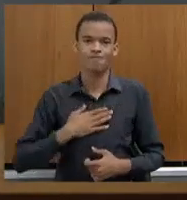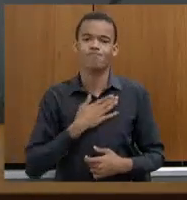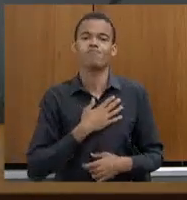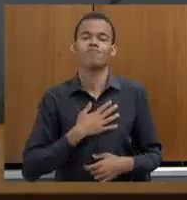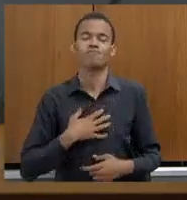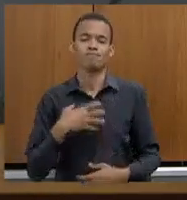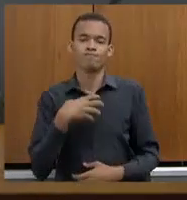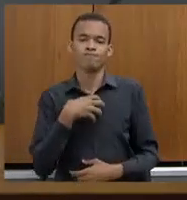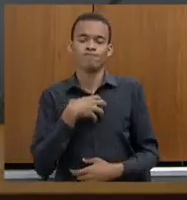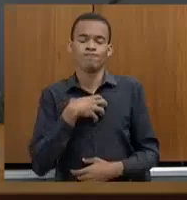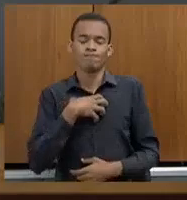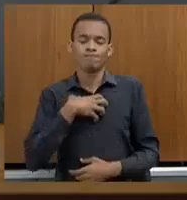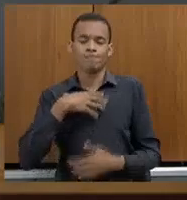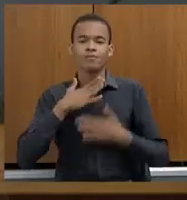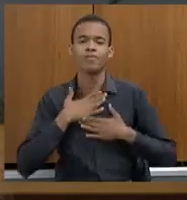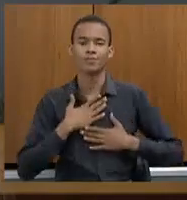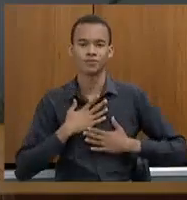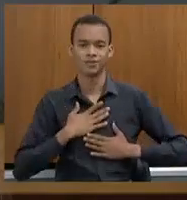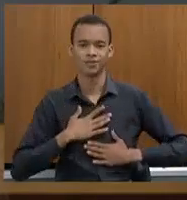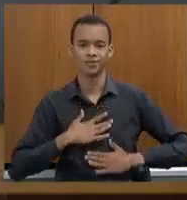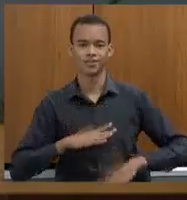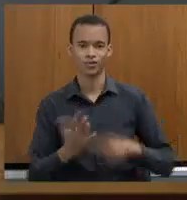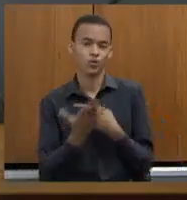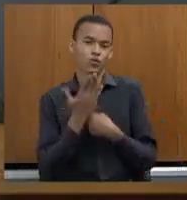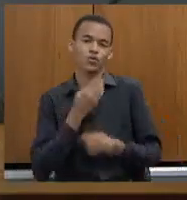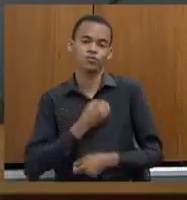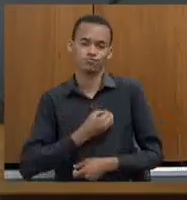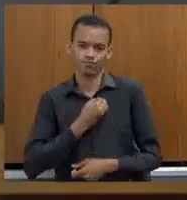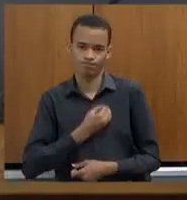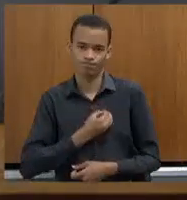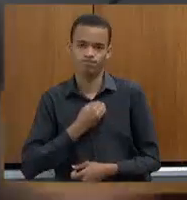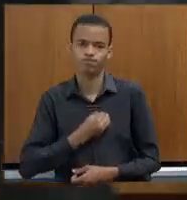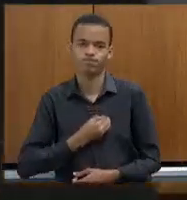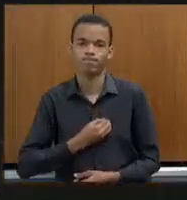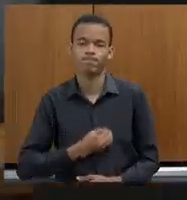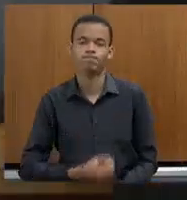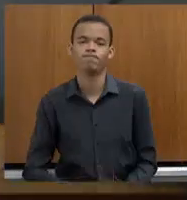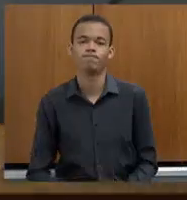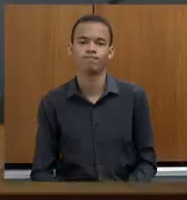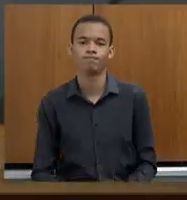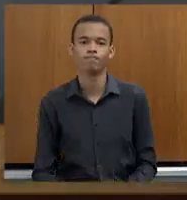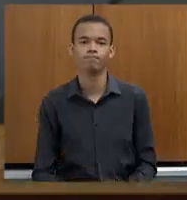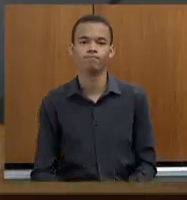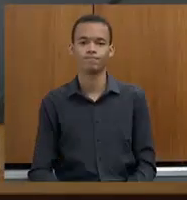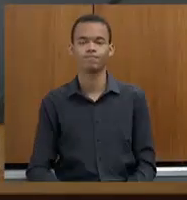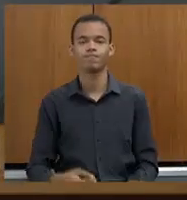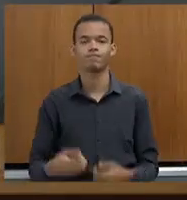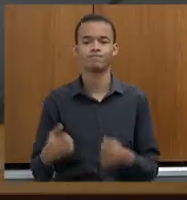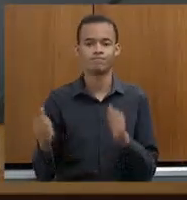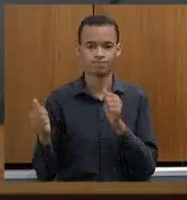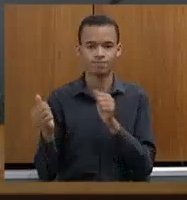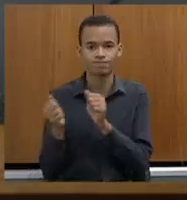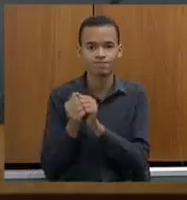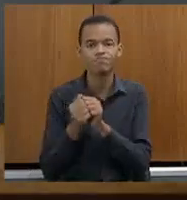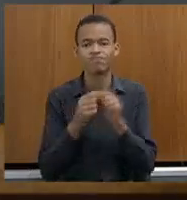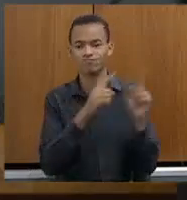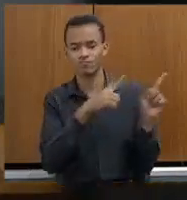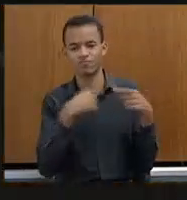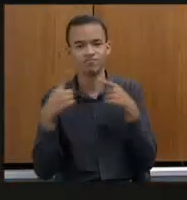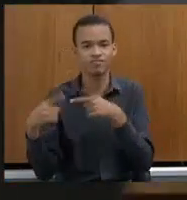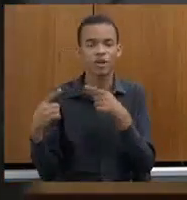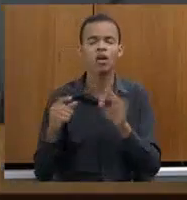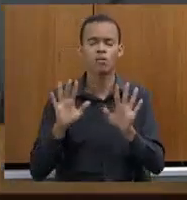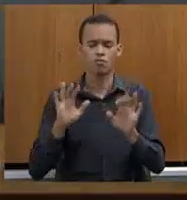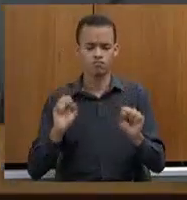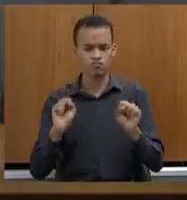para nós em nossas vidas, para as nossas irmãs vítimas de violência. Então, fica aí